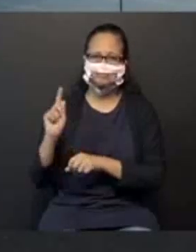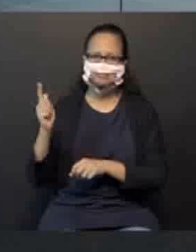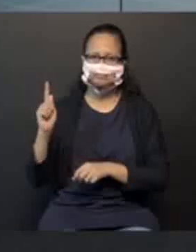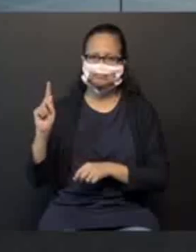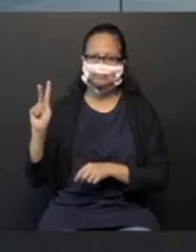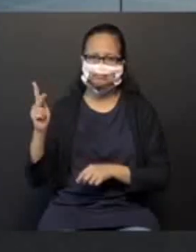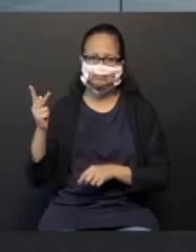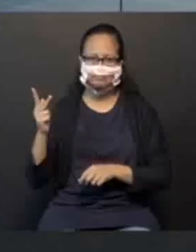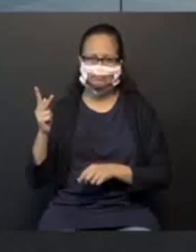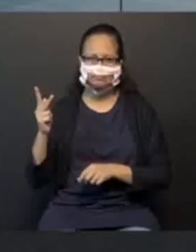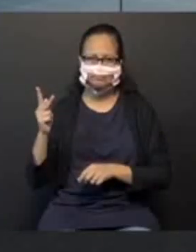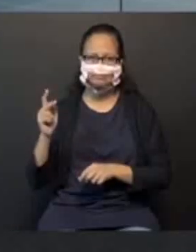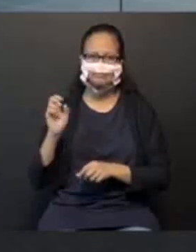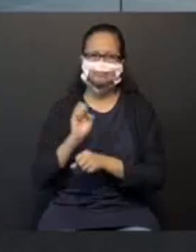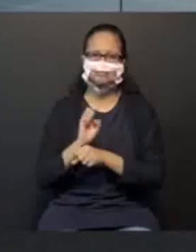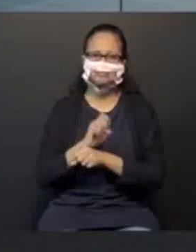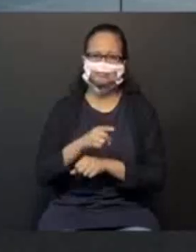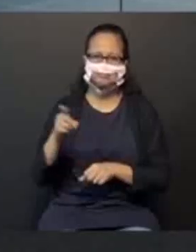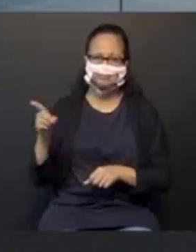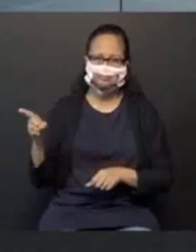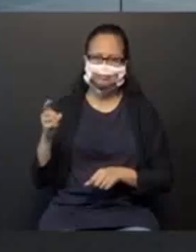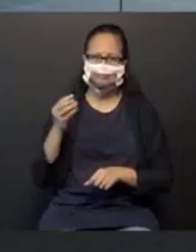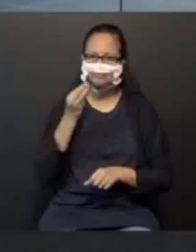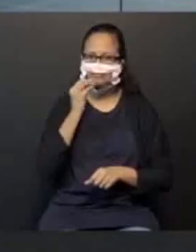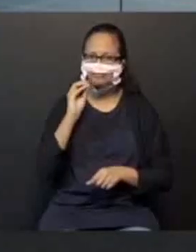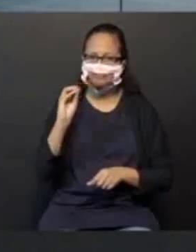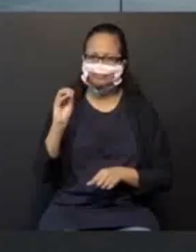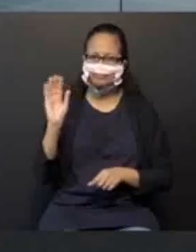Espero vocês na próxima aula. Beijos. Até a próxima.